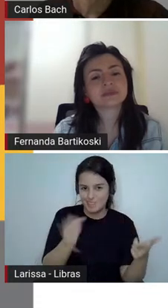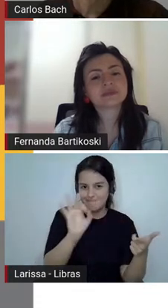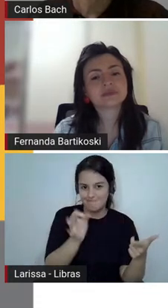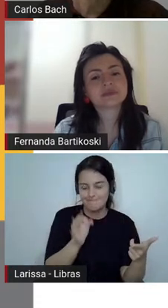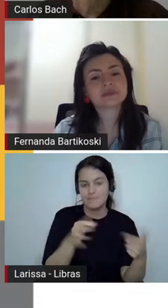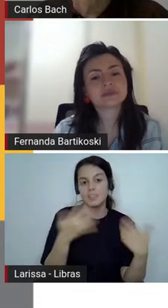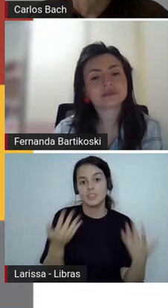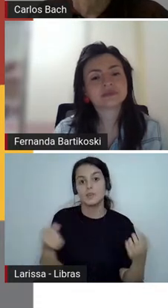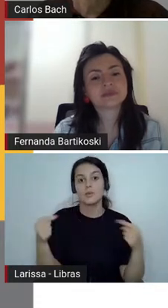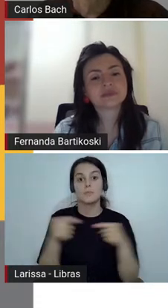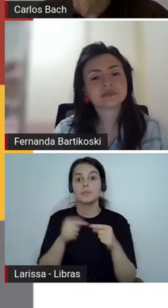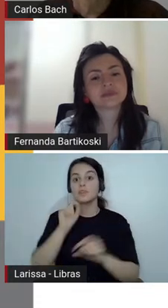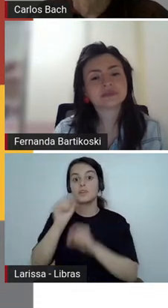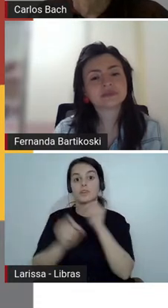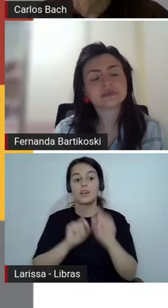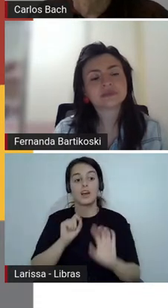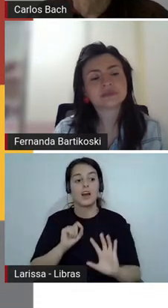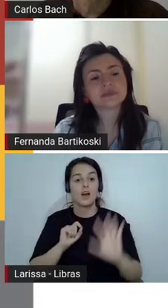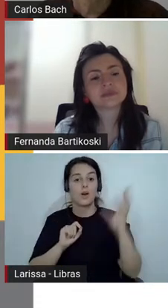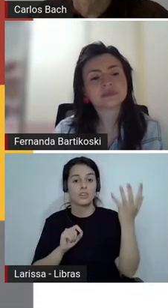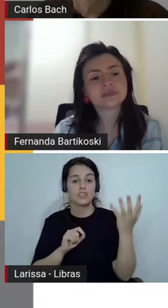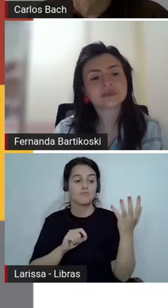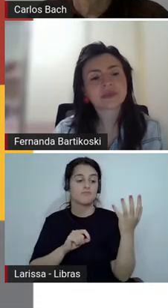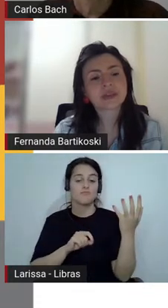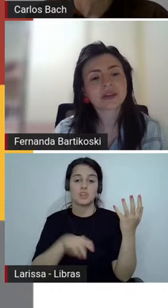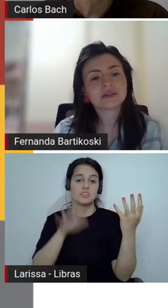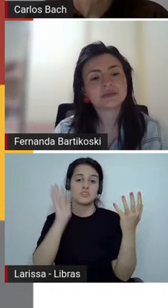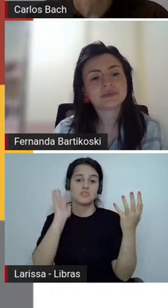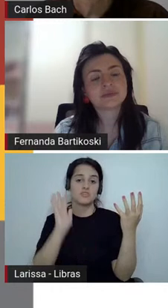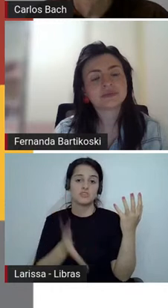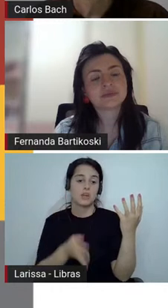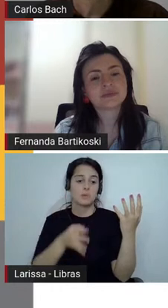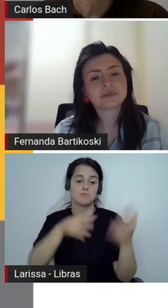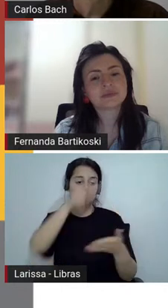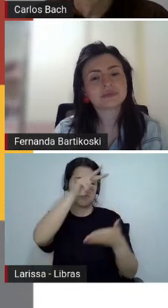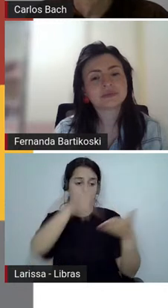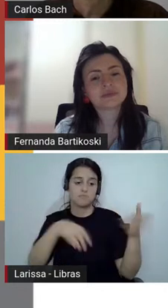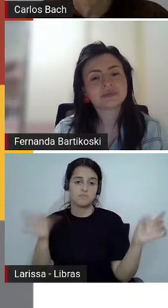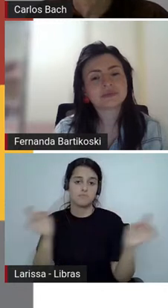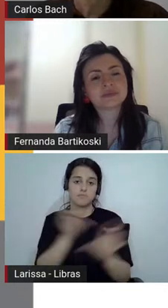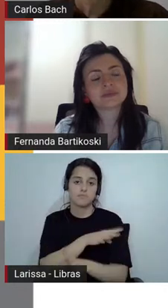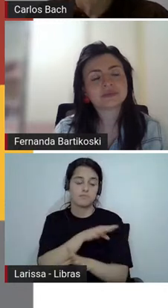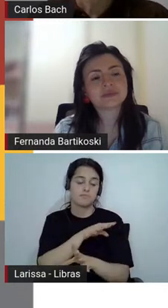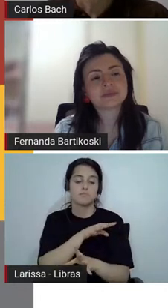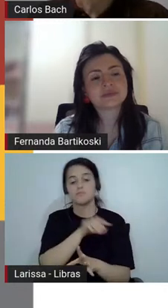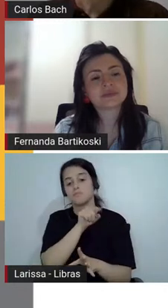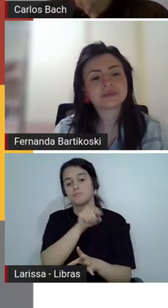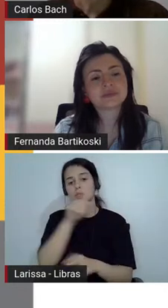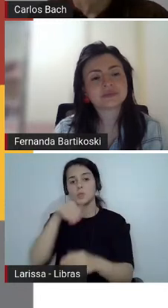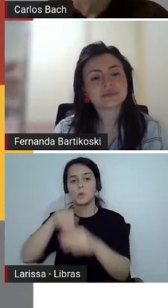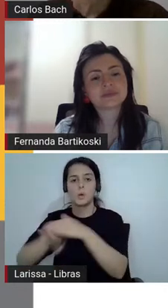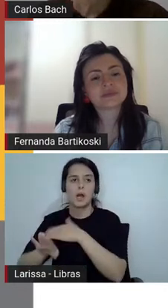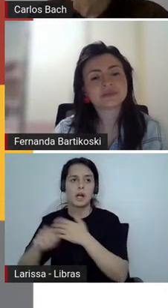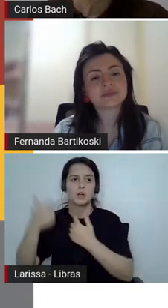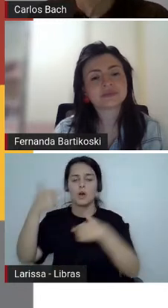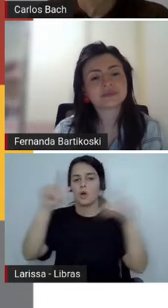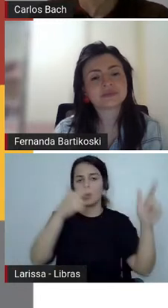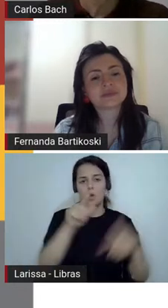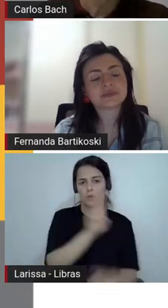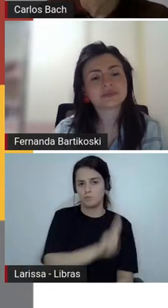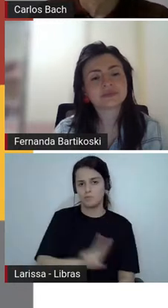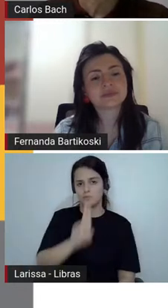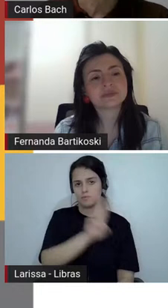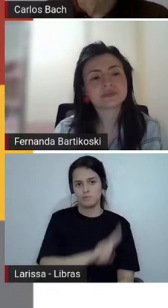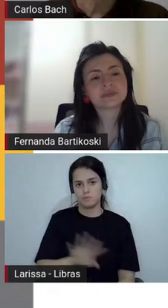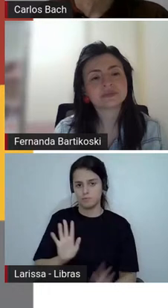narra, então, ela está muito vinculada a esse factual, é o fato ali do momento, para um texto com radical